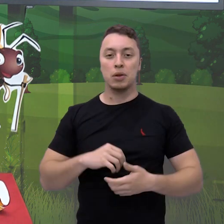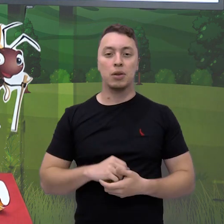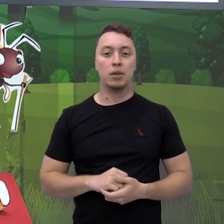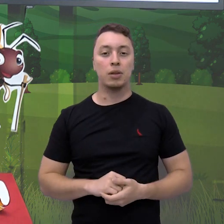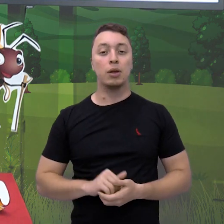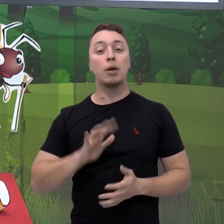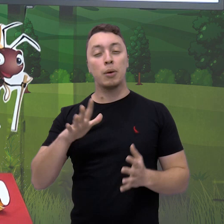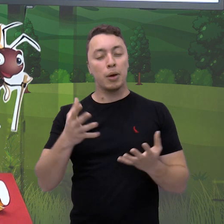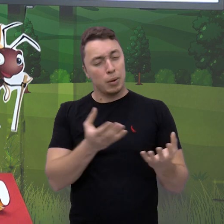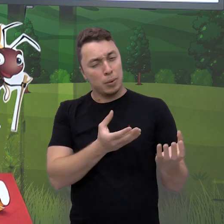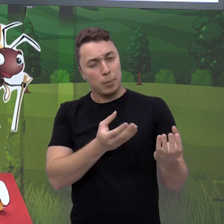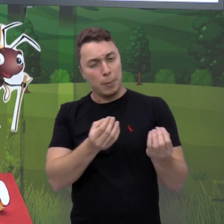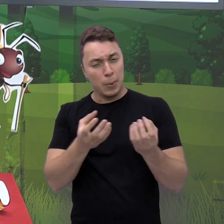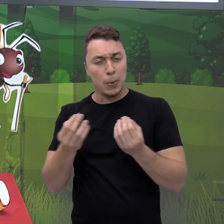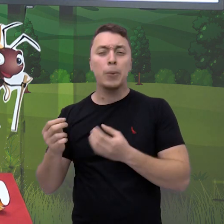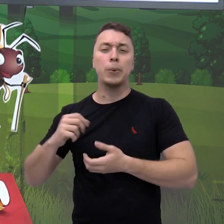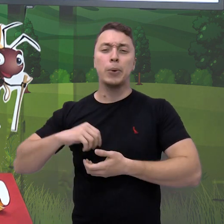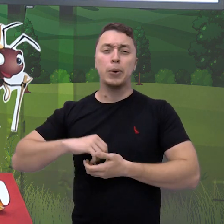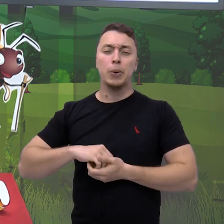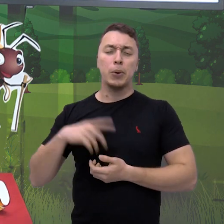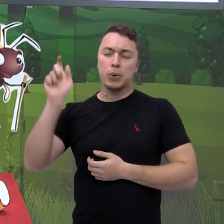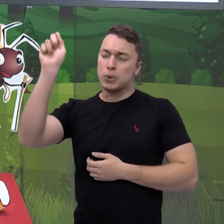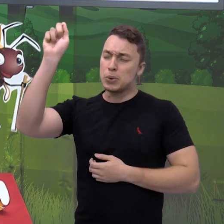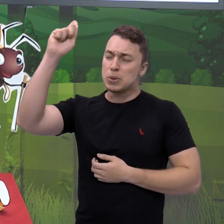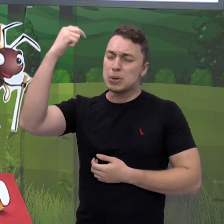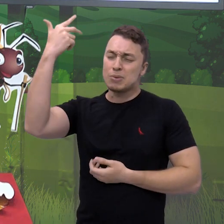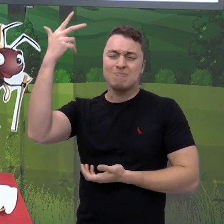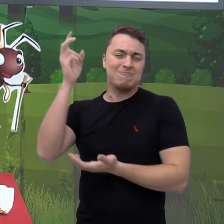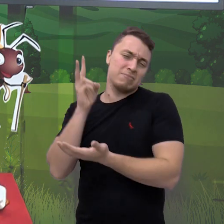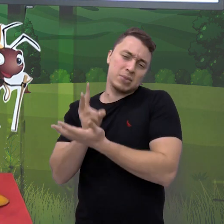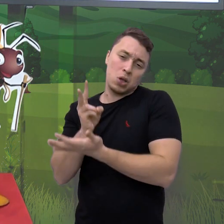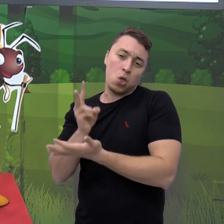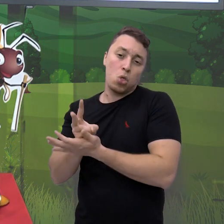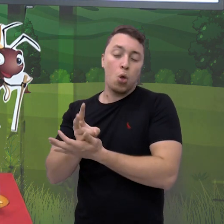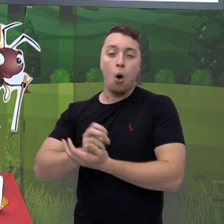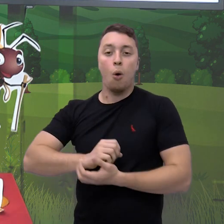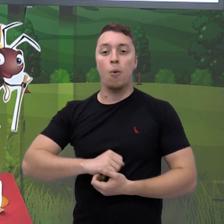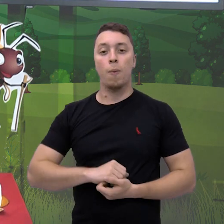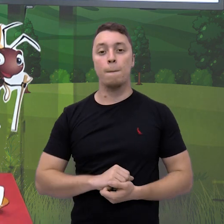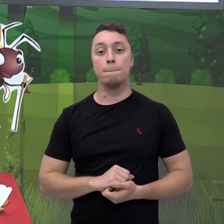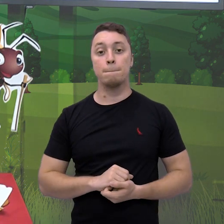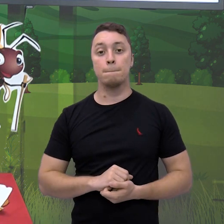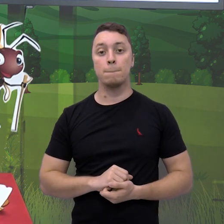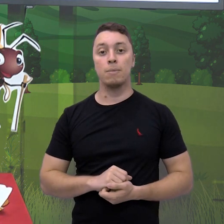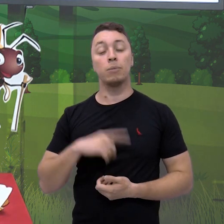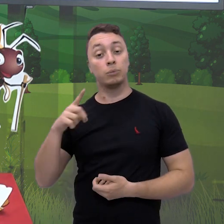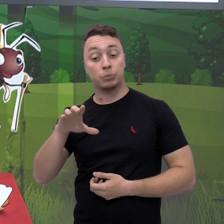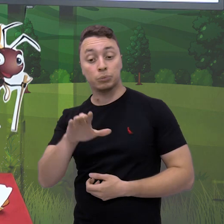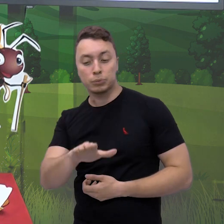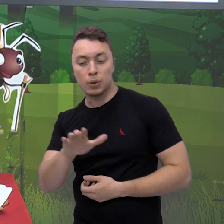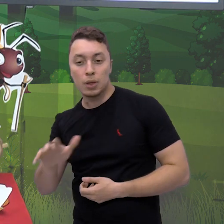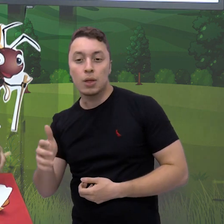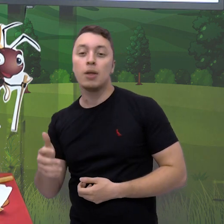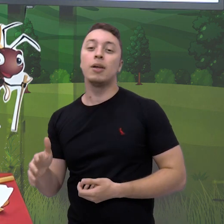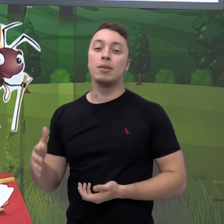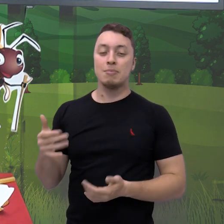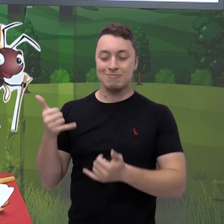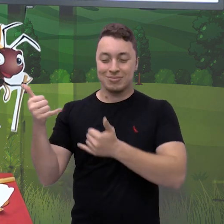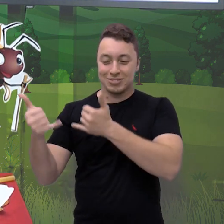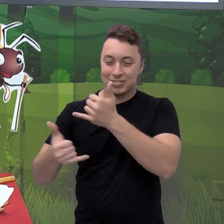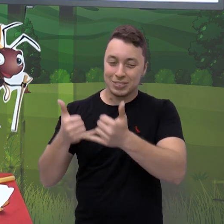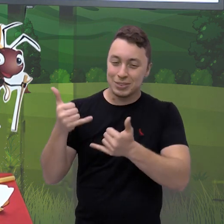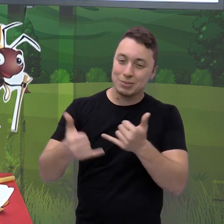Mas na grande maioria é o sol. E nesse momento do sol, as crianças brincam, não é?